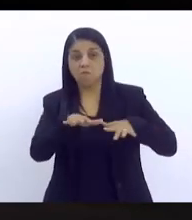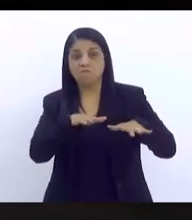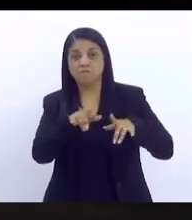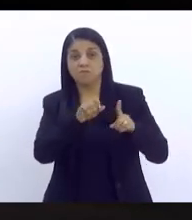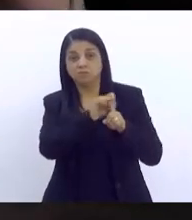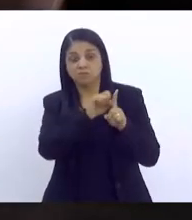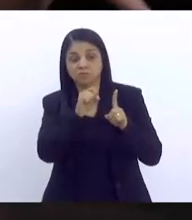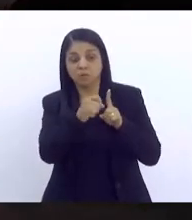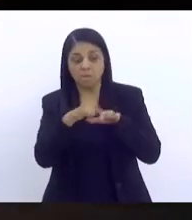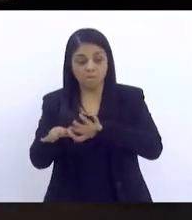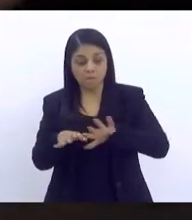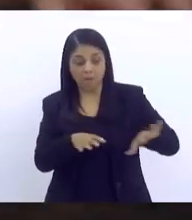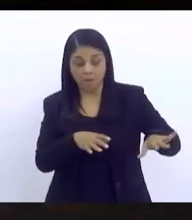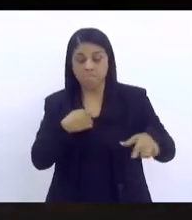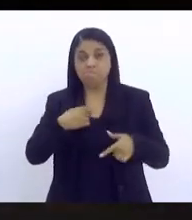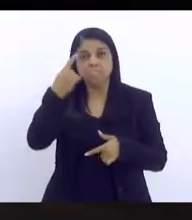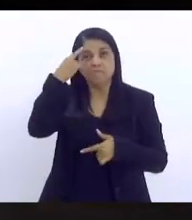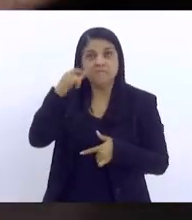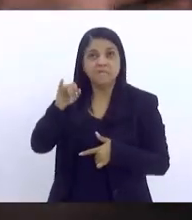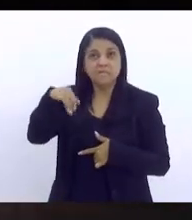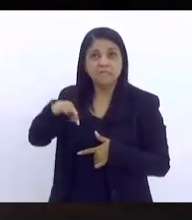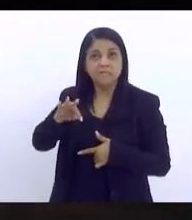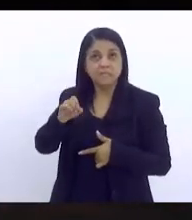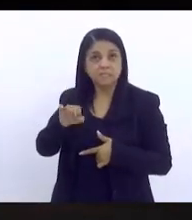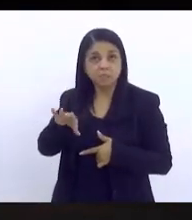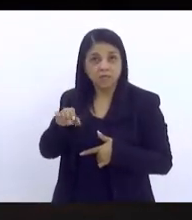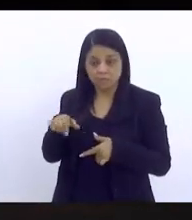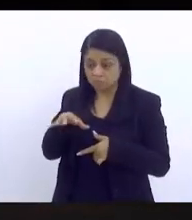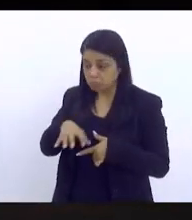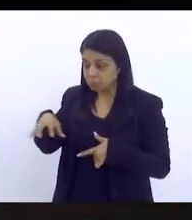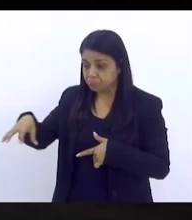intersetorialidade, a gente só pensa no conjunto